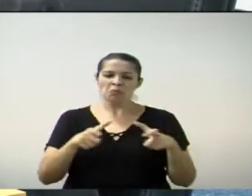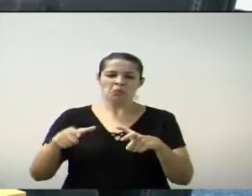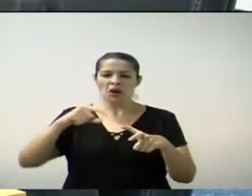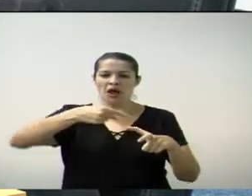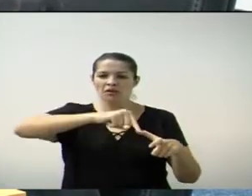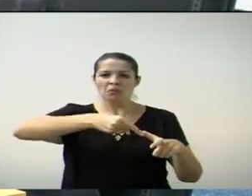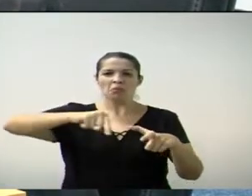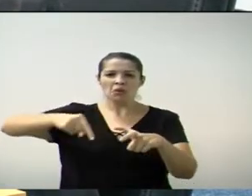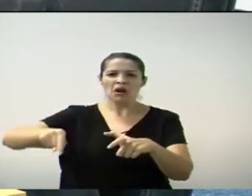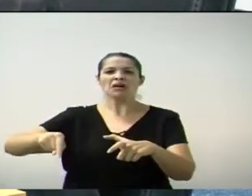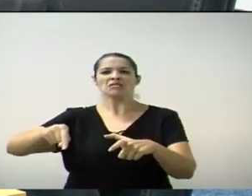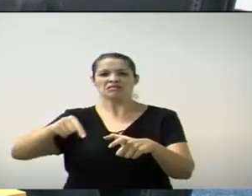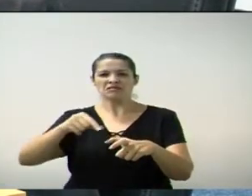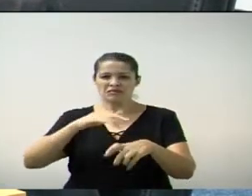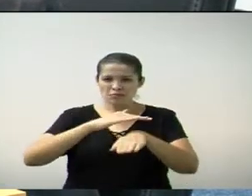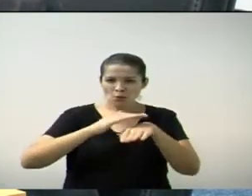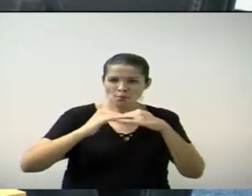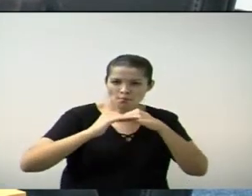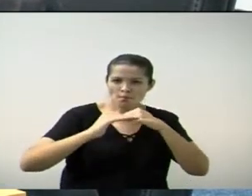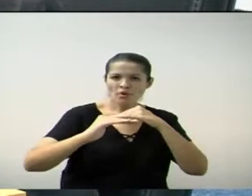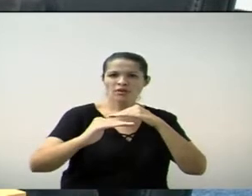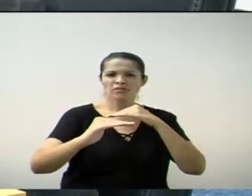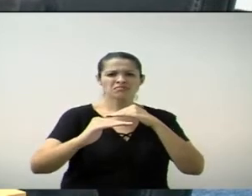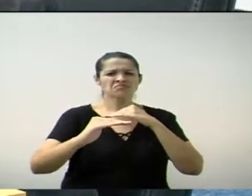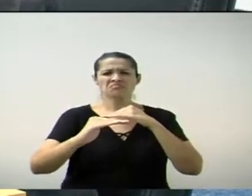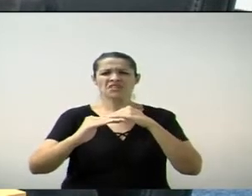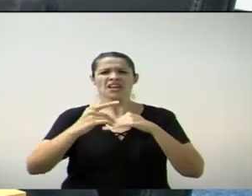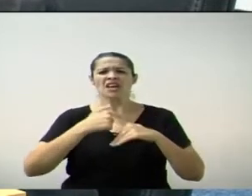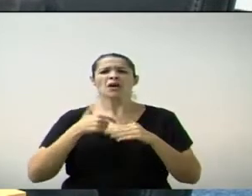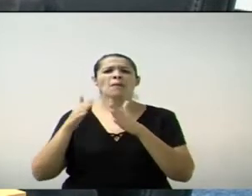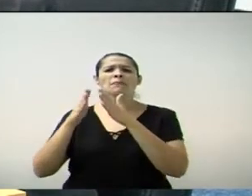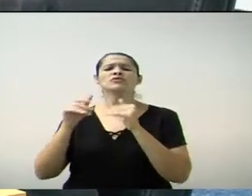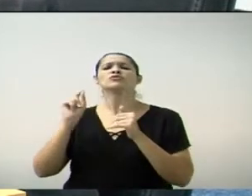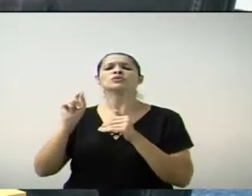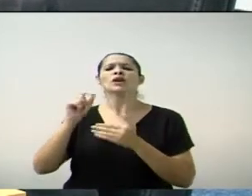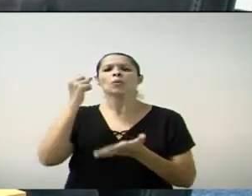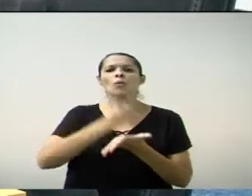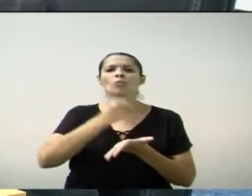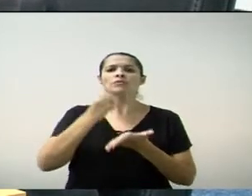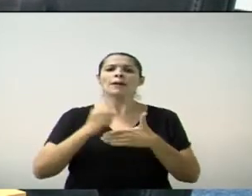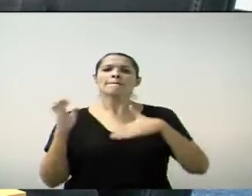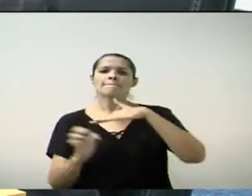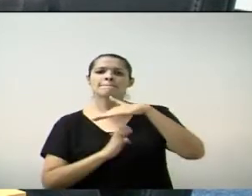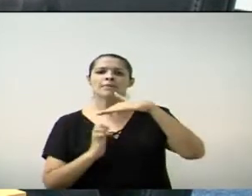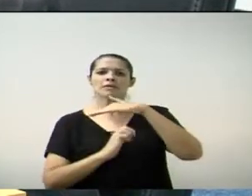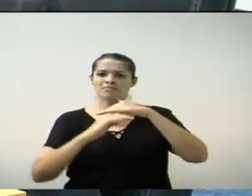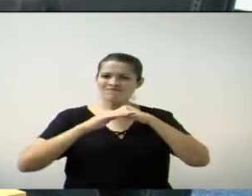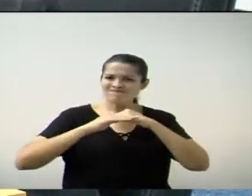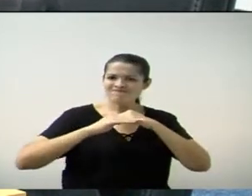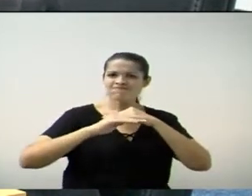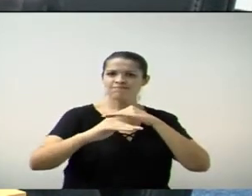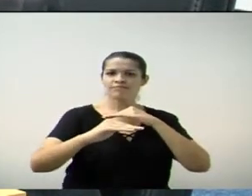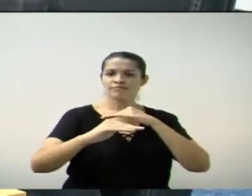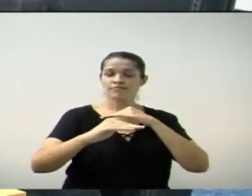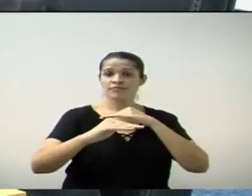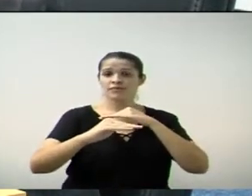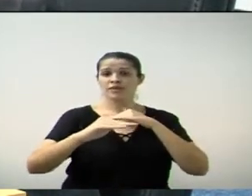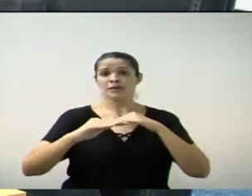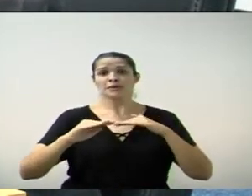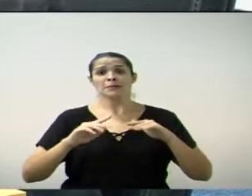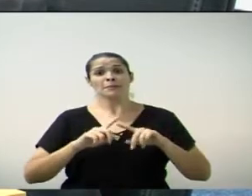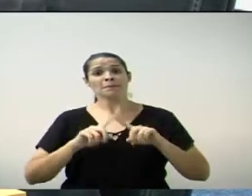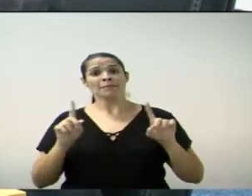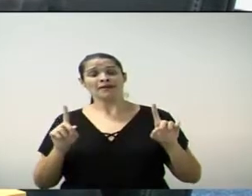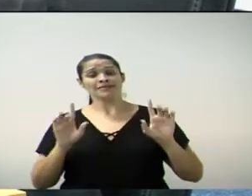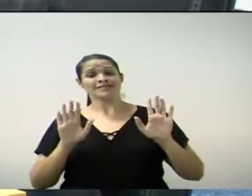cobrei do executivo a contratação de uma empresa que efetivamente fizesse o tapa-buraco na cidade. Infelizmente, o edital